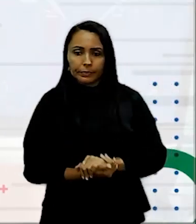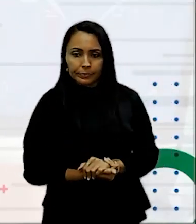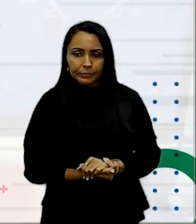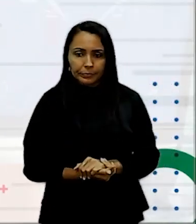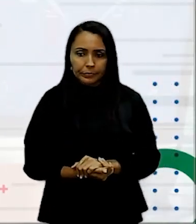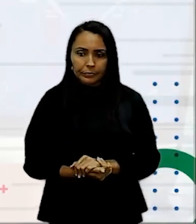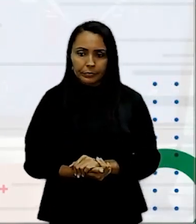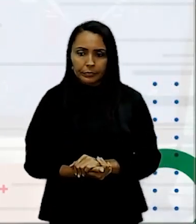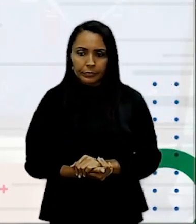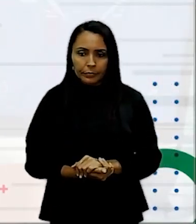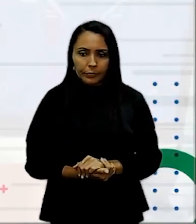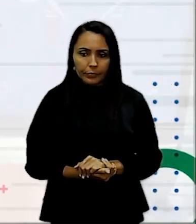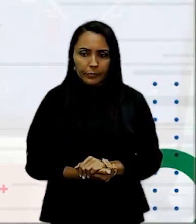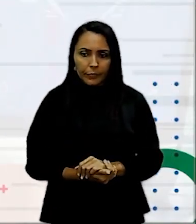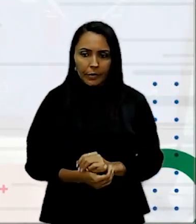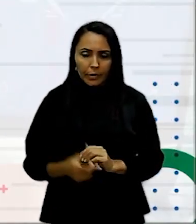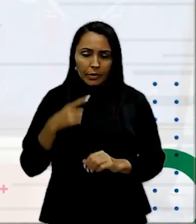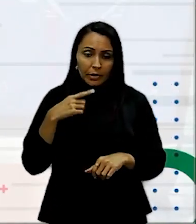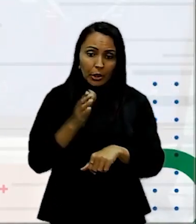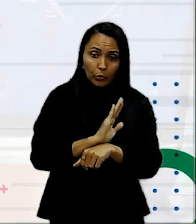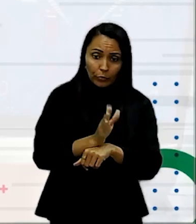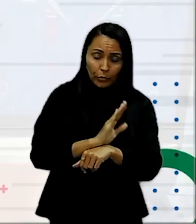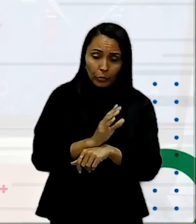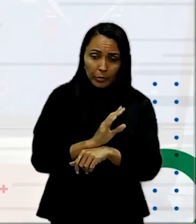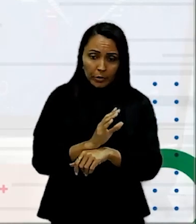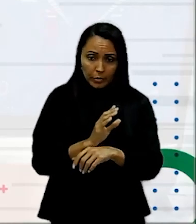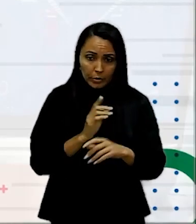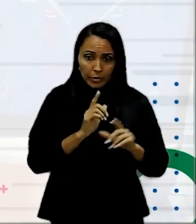tenho Os filmes Em catálogo